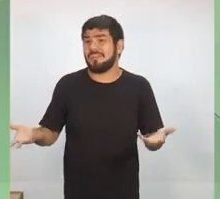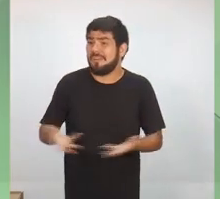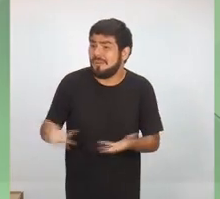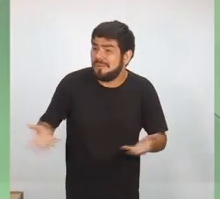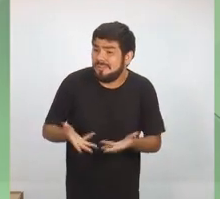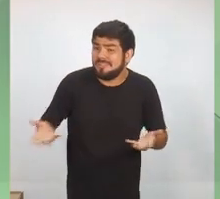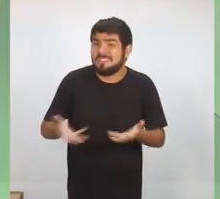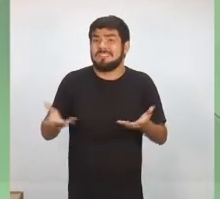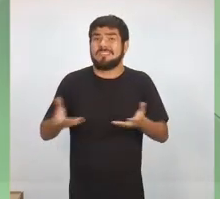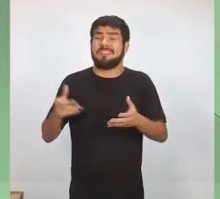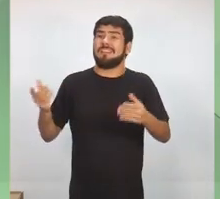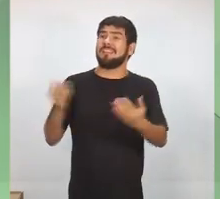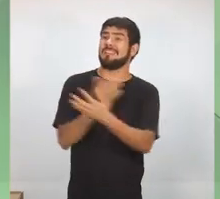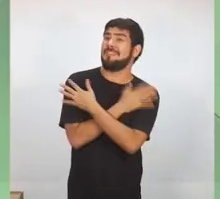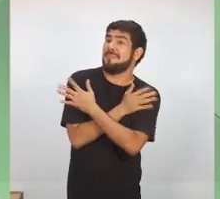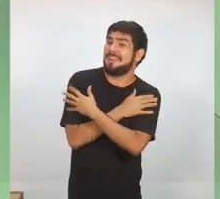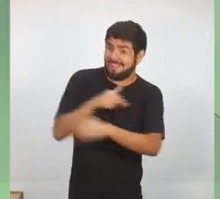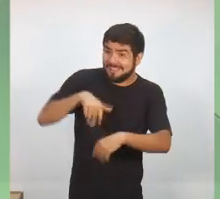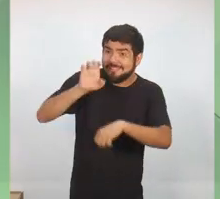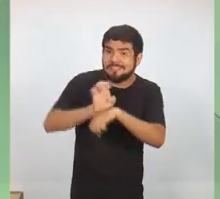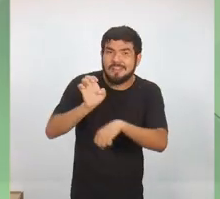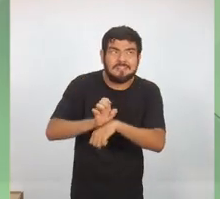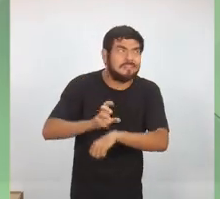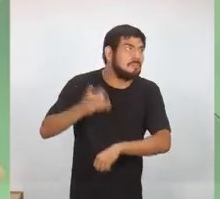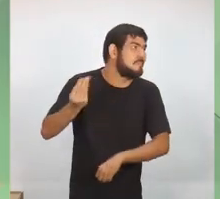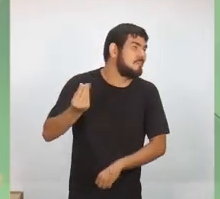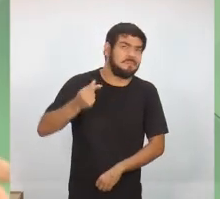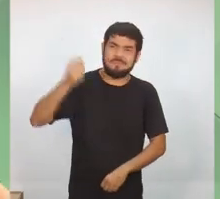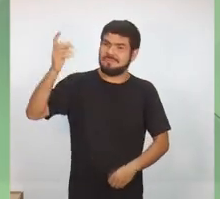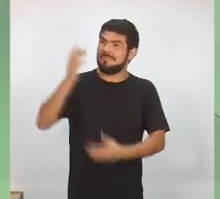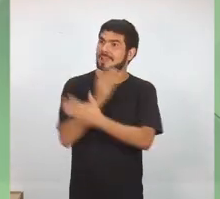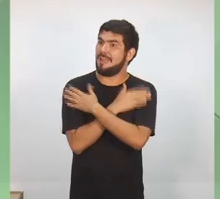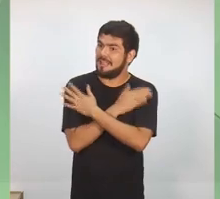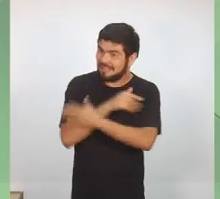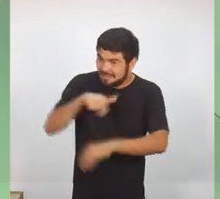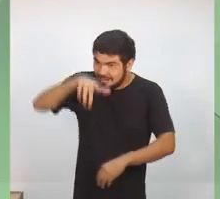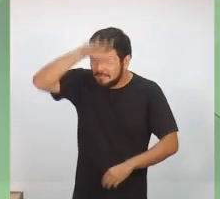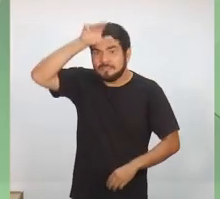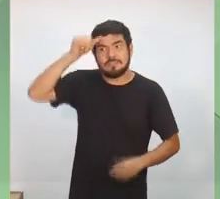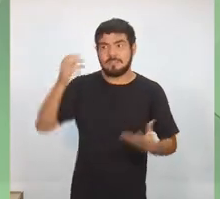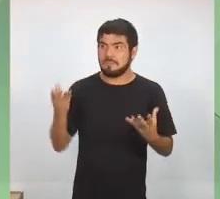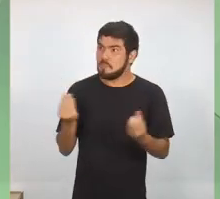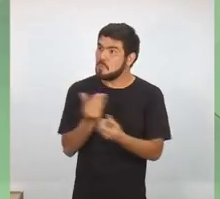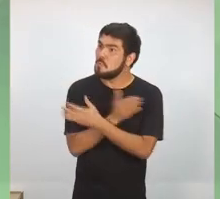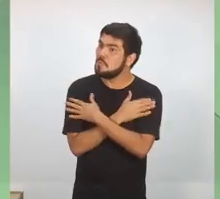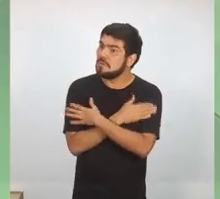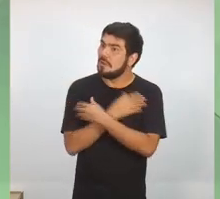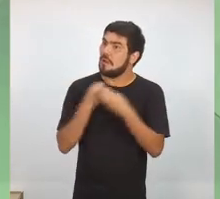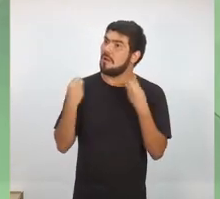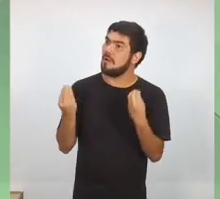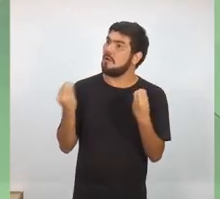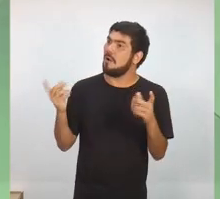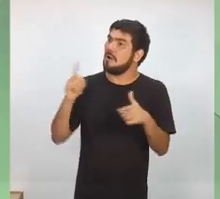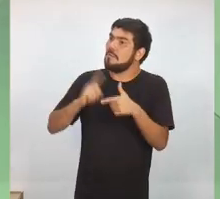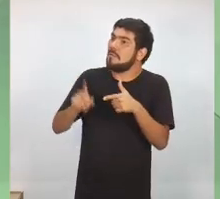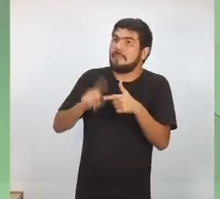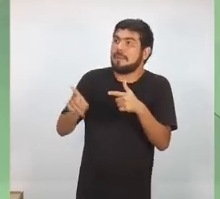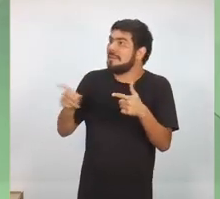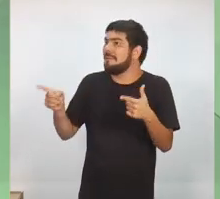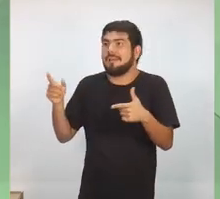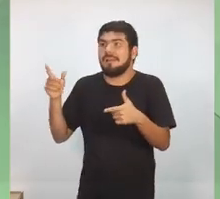pelo desemprego mesmo. O Estado do Amazonas tem um dos maiores índices de desemprego do Brasil. Nós não temos como resolver o problema da